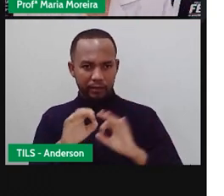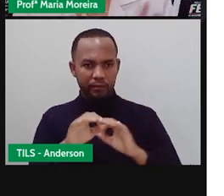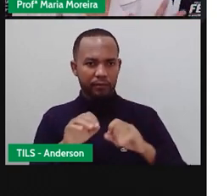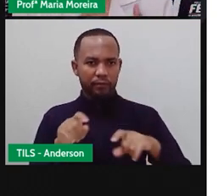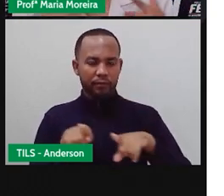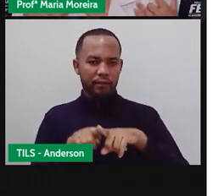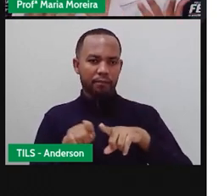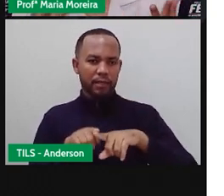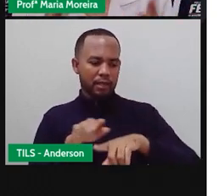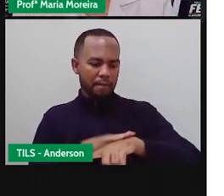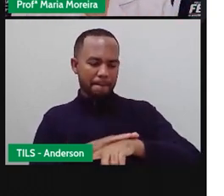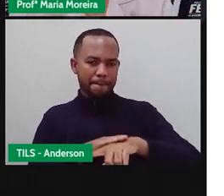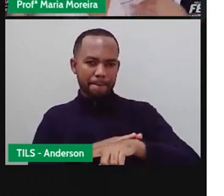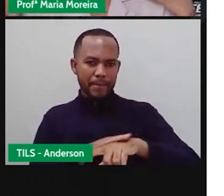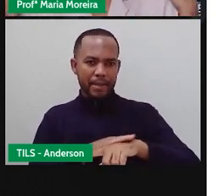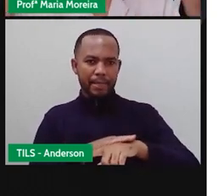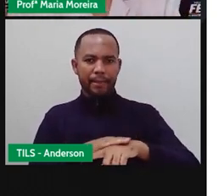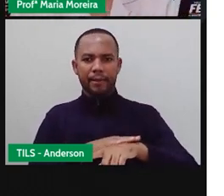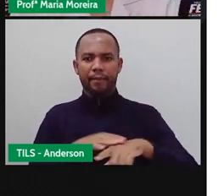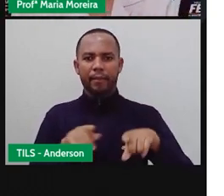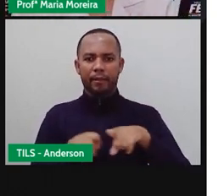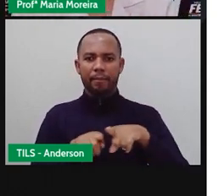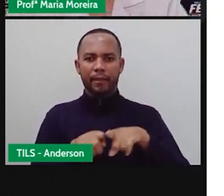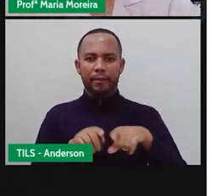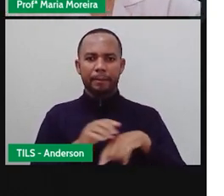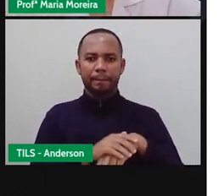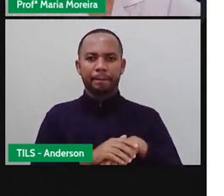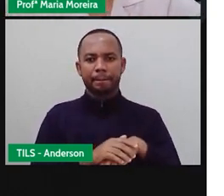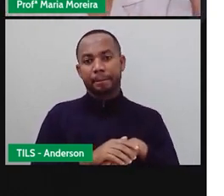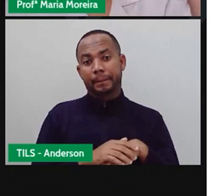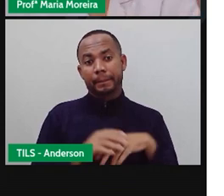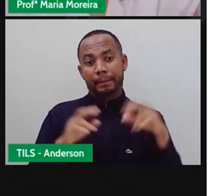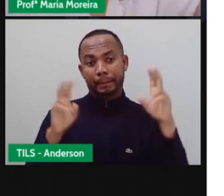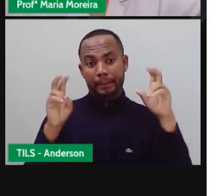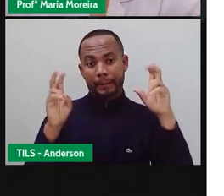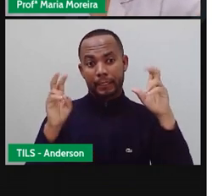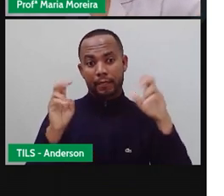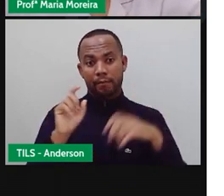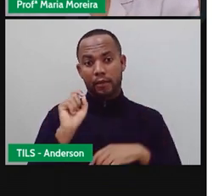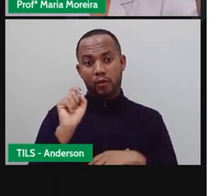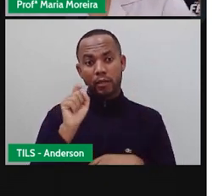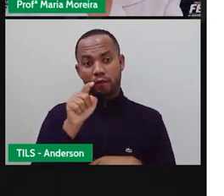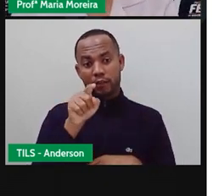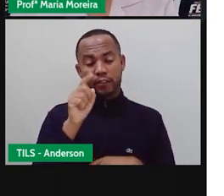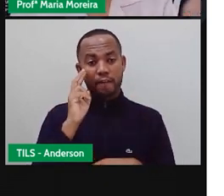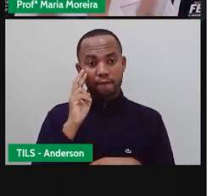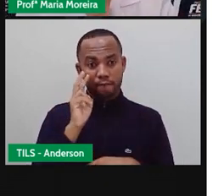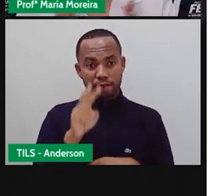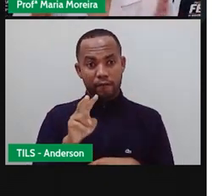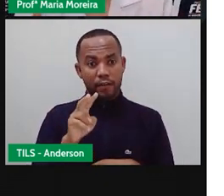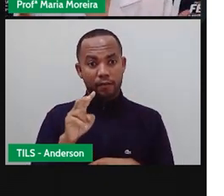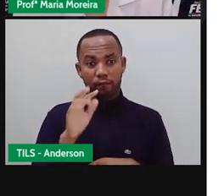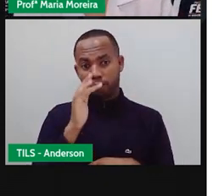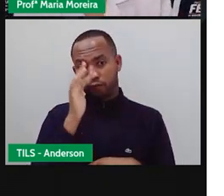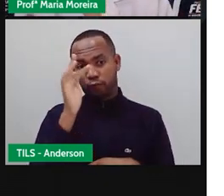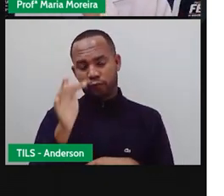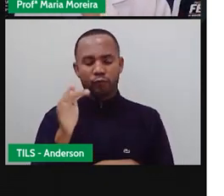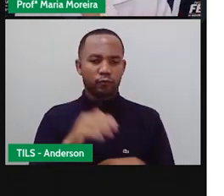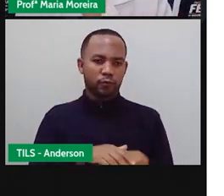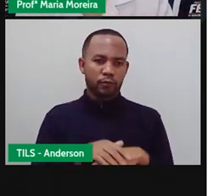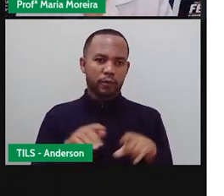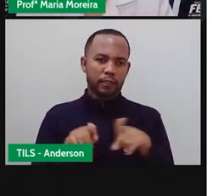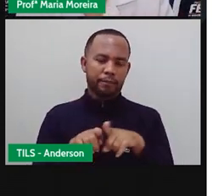pele A pró não vai complicar Porque São assuntos que vocês vão ver adiante Mas Vocês já sabem o que é uma